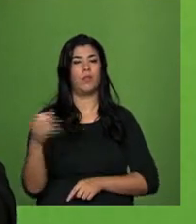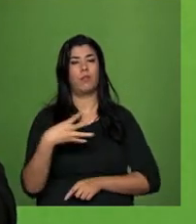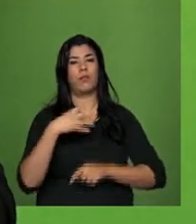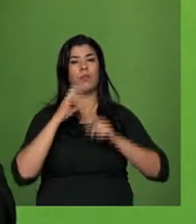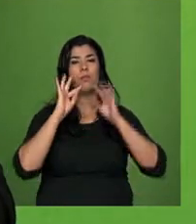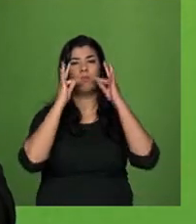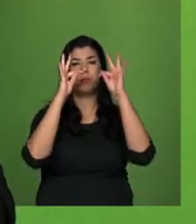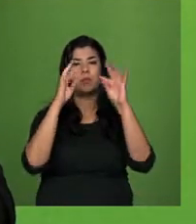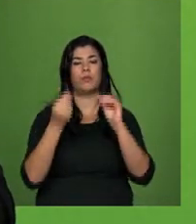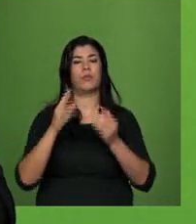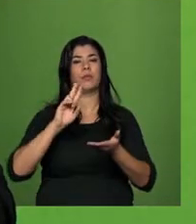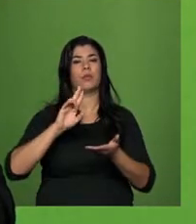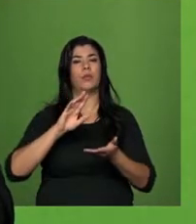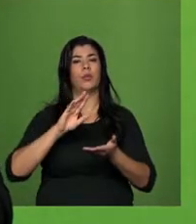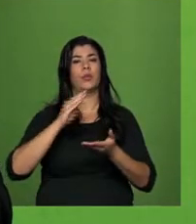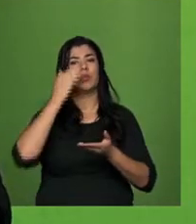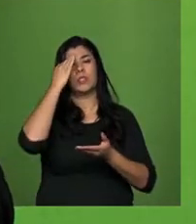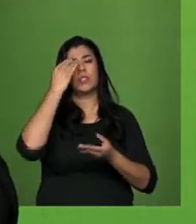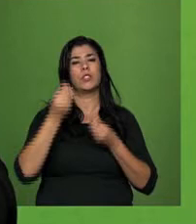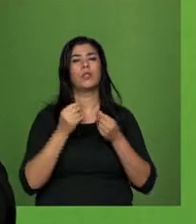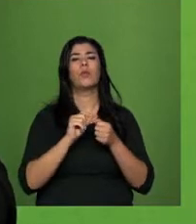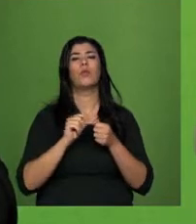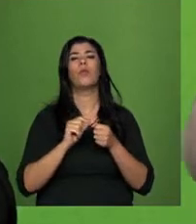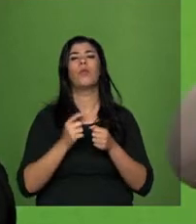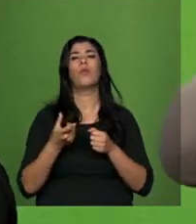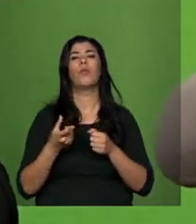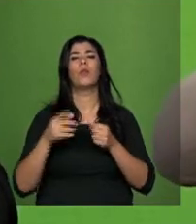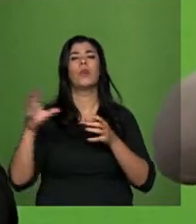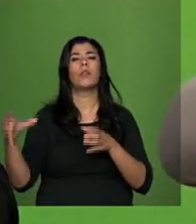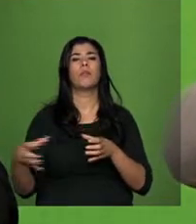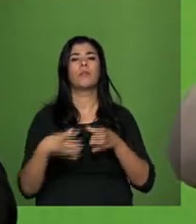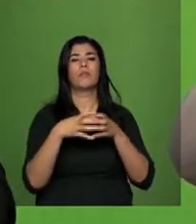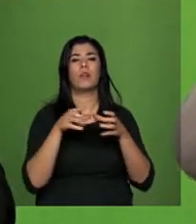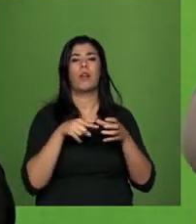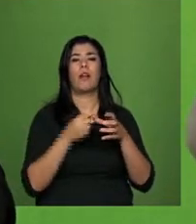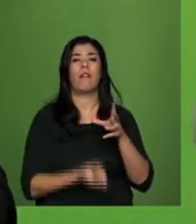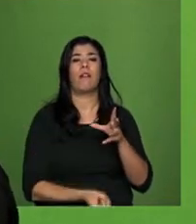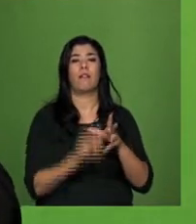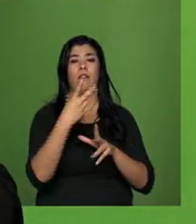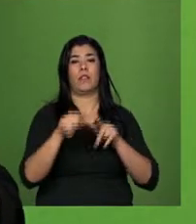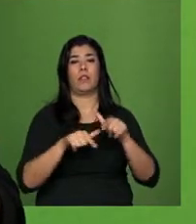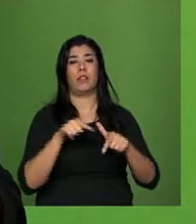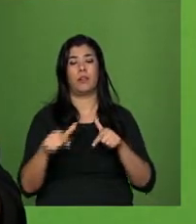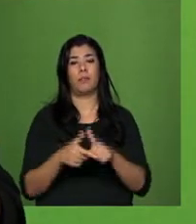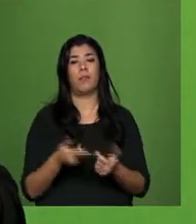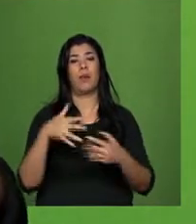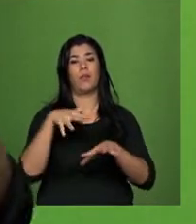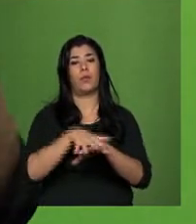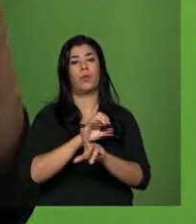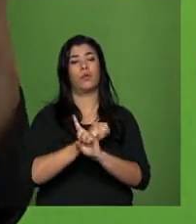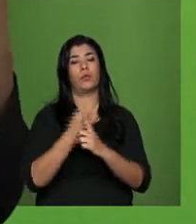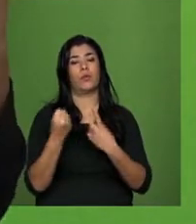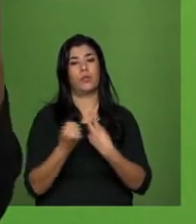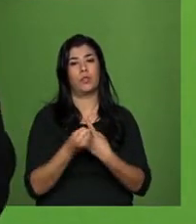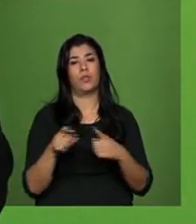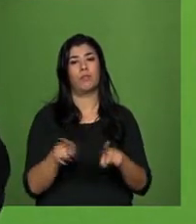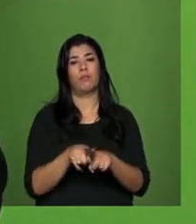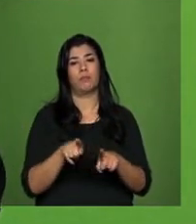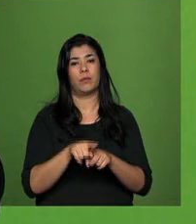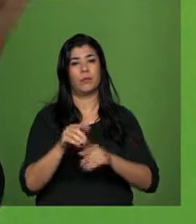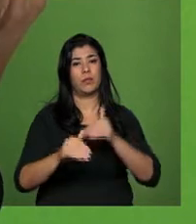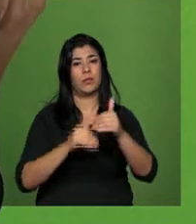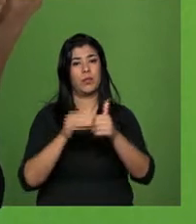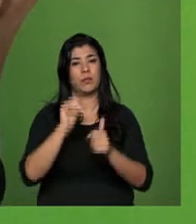isso seja traduzido também em riqueza, geração de emprego, desenvolvimento regional e inclusão social. Então, é uma lei que